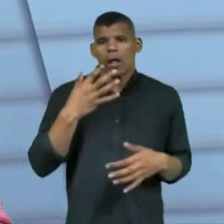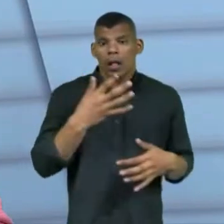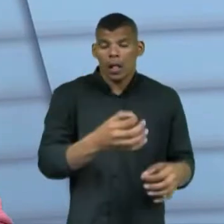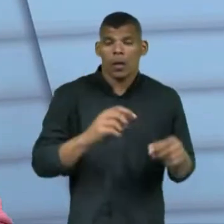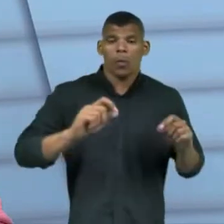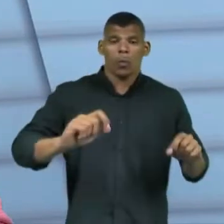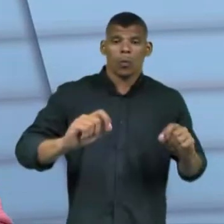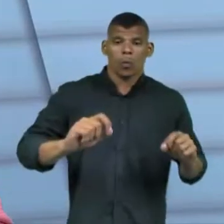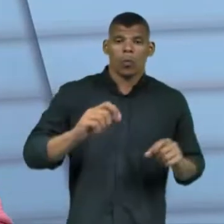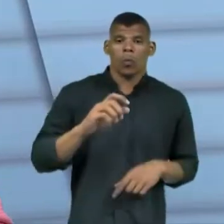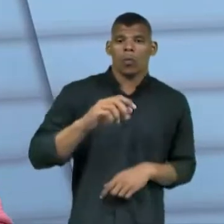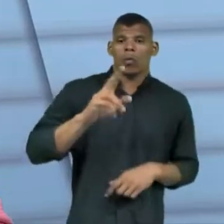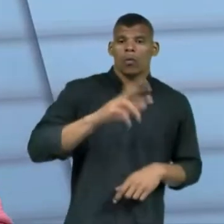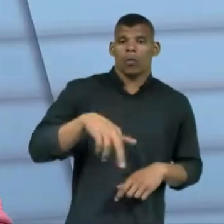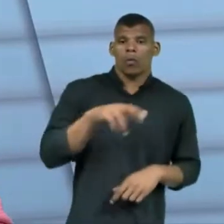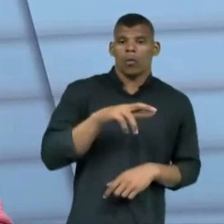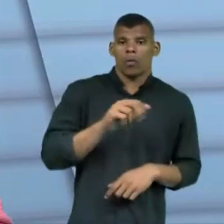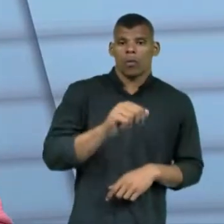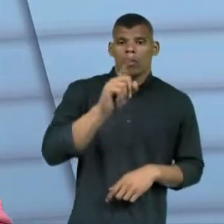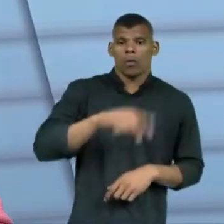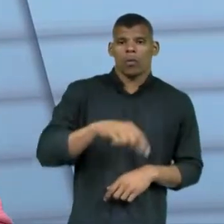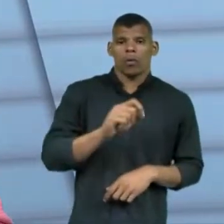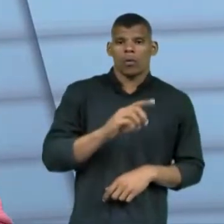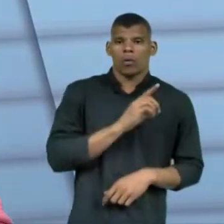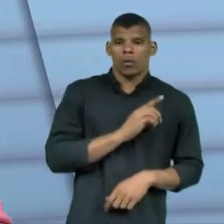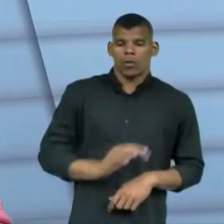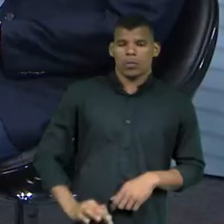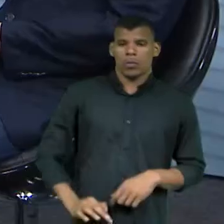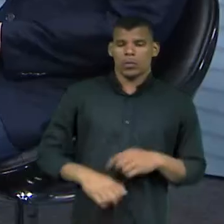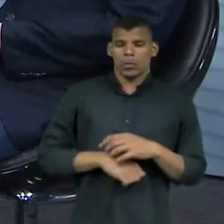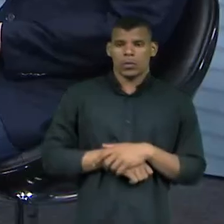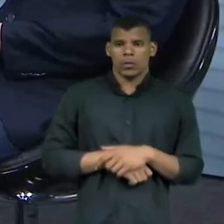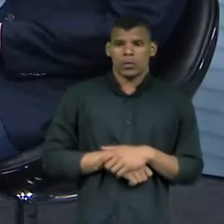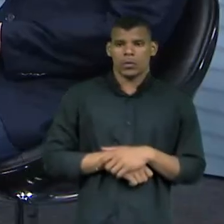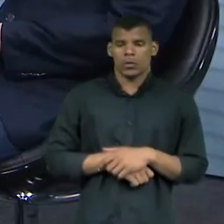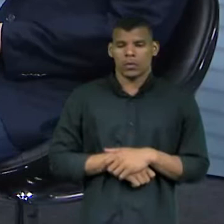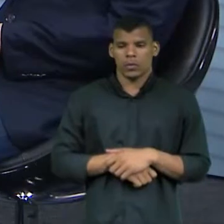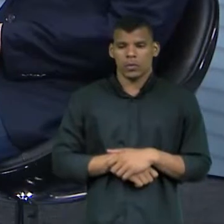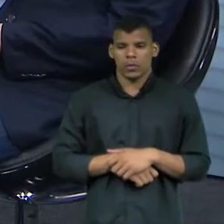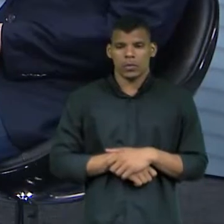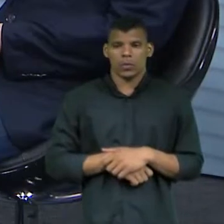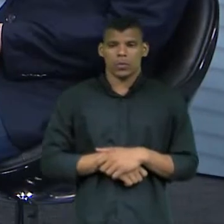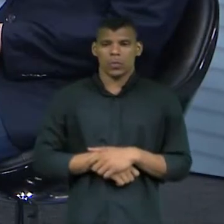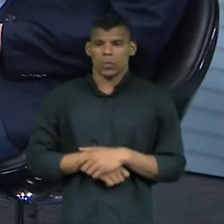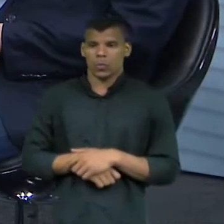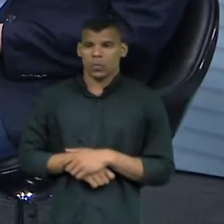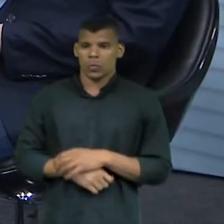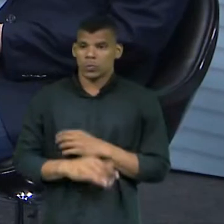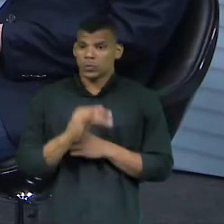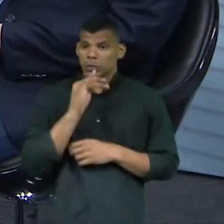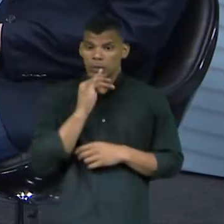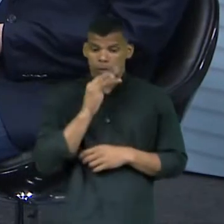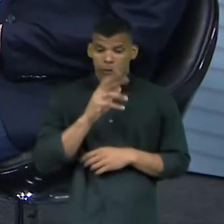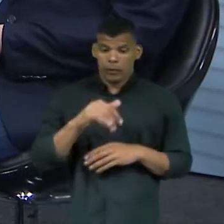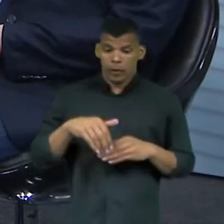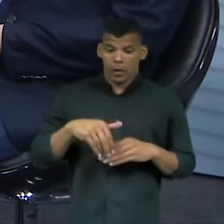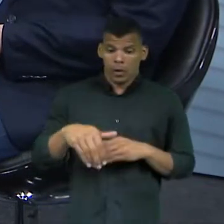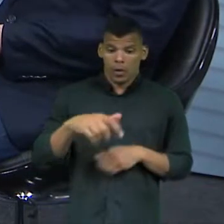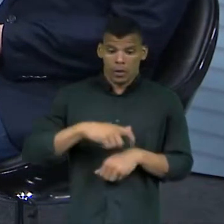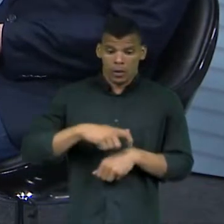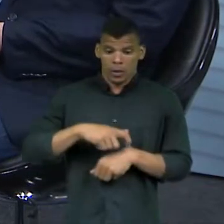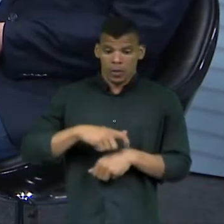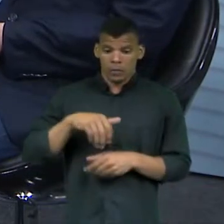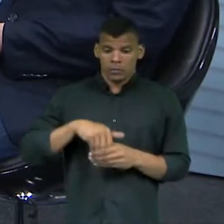que na opção da urna, a primeira é deputado federal. Então, quando eu chegar na cabine, quando o eleitor chegar, que eu for votar, a mesa